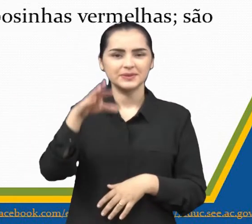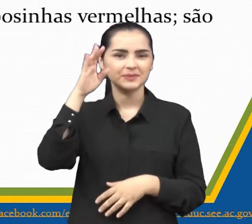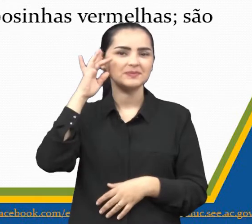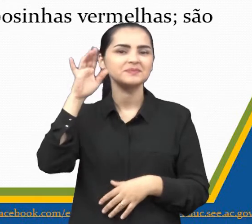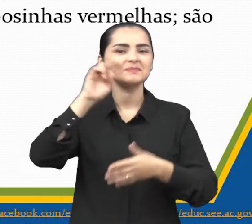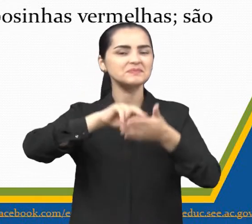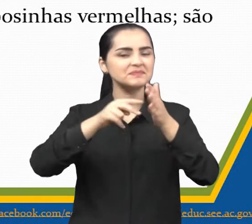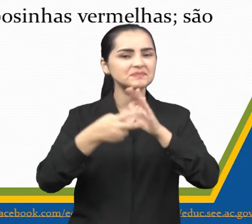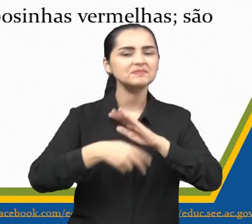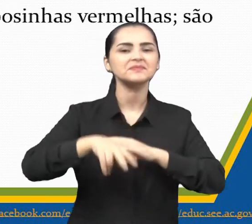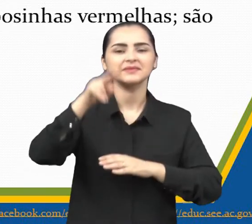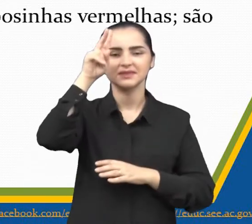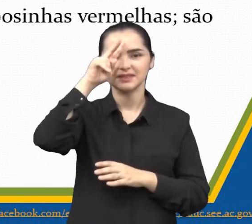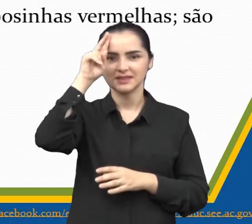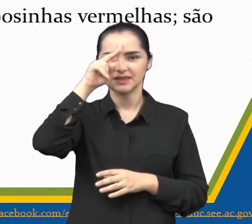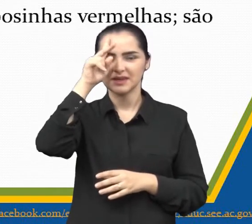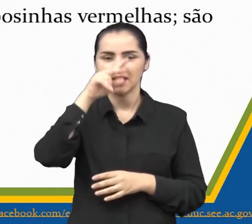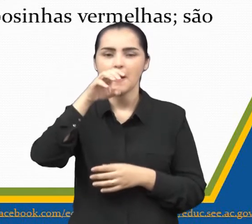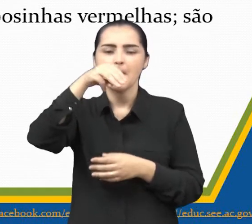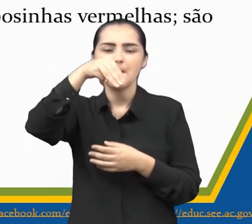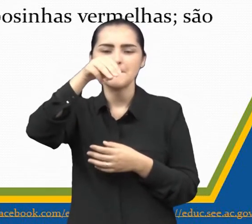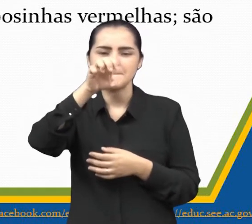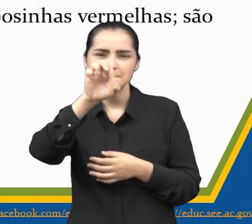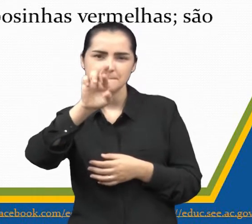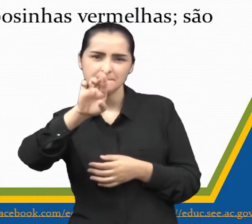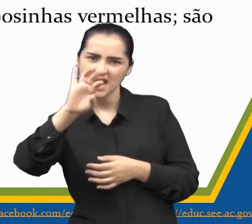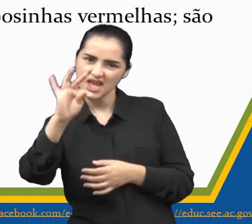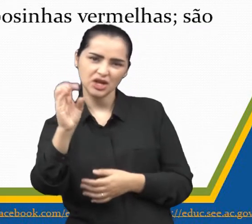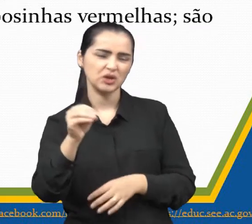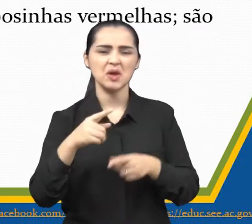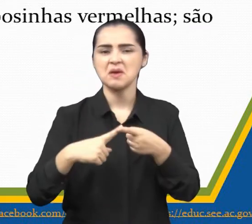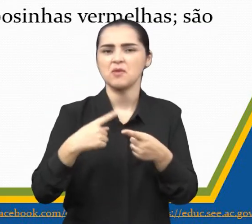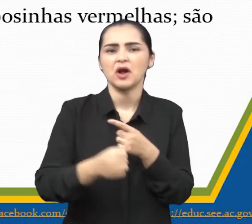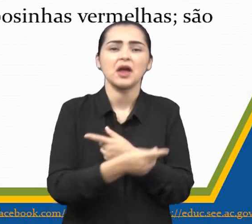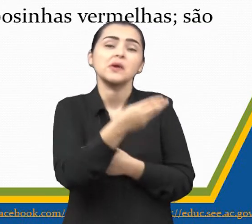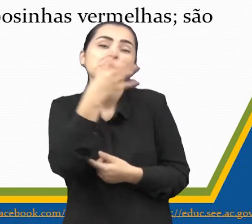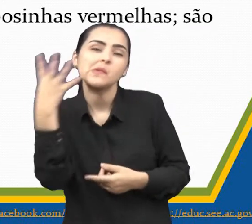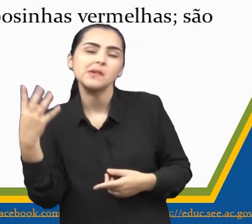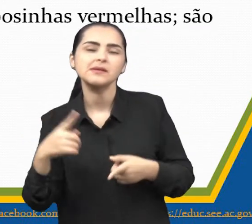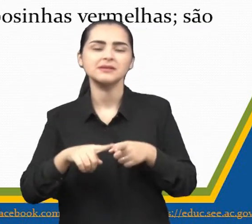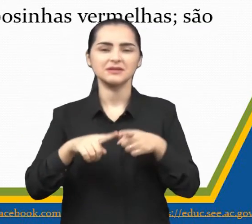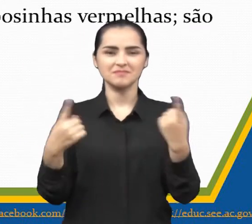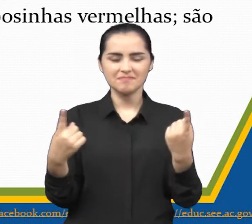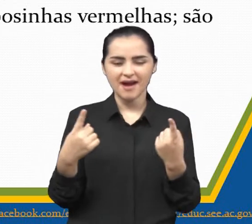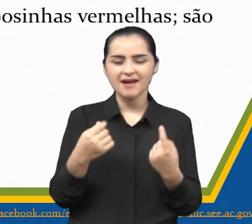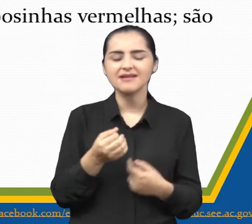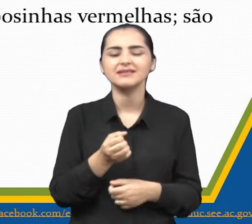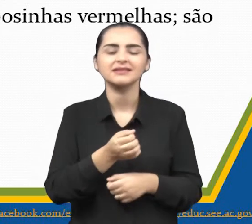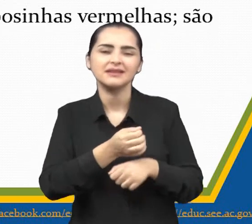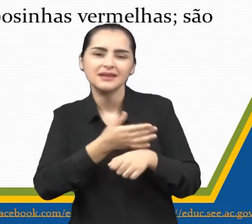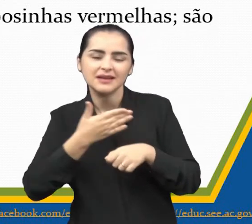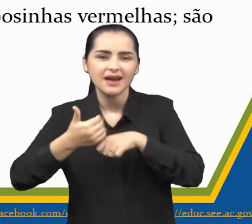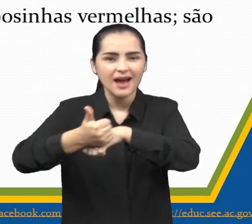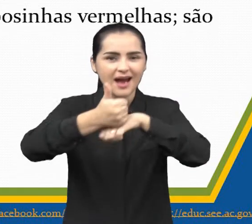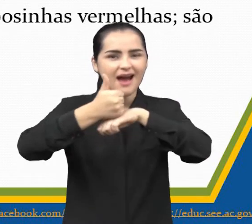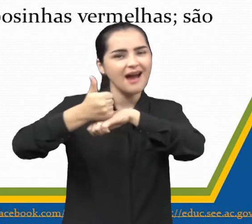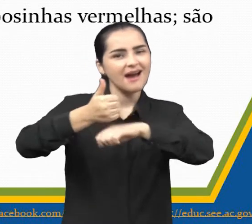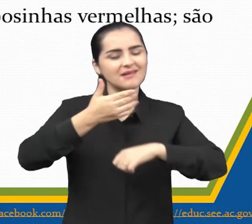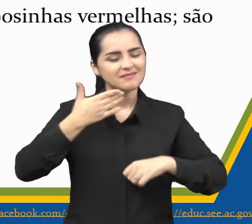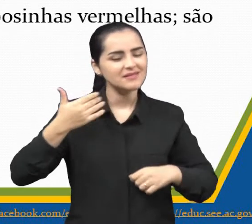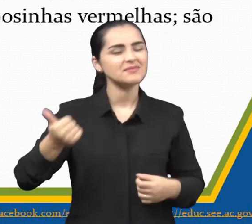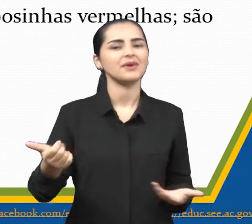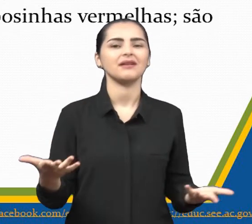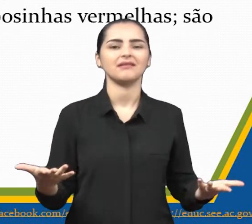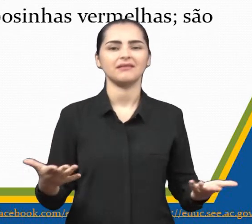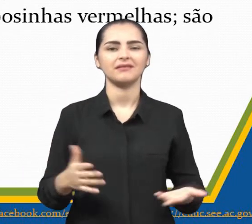eis que o mérito não deve ser medido em razão da quantidade, mas tendo em vista a qualidade. Então, pra